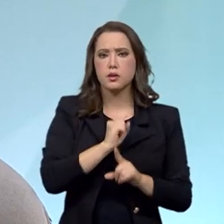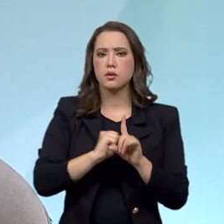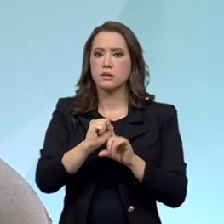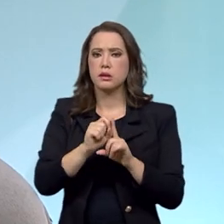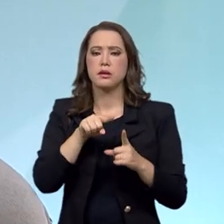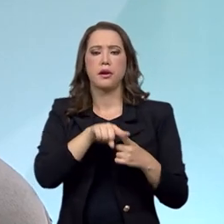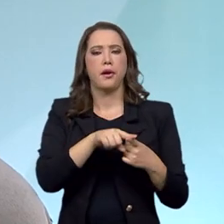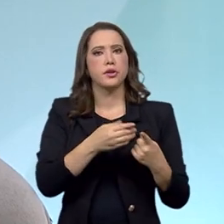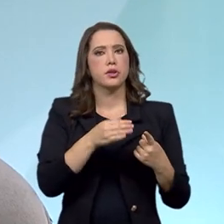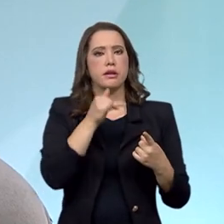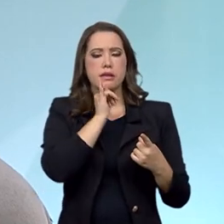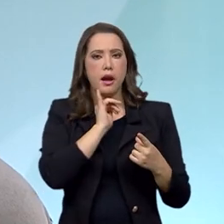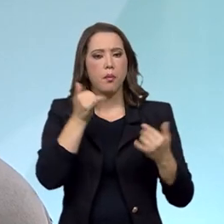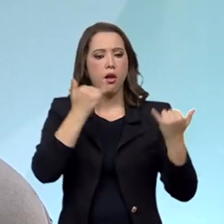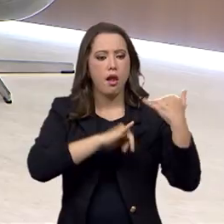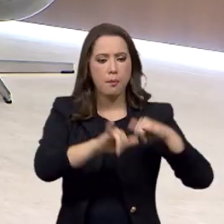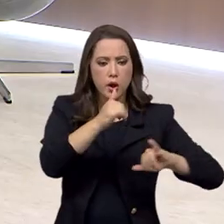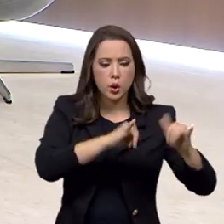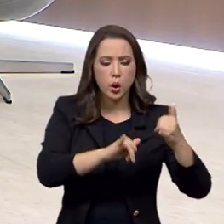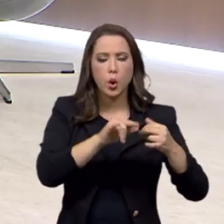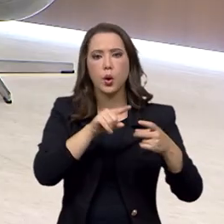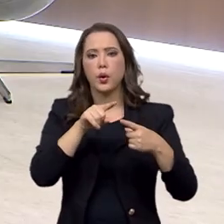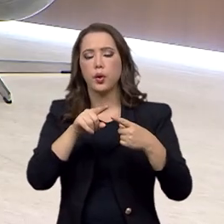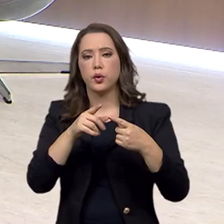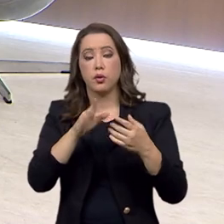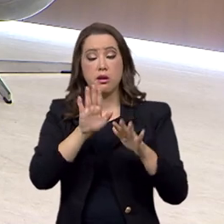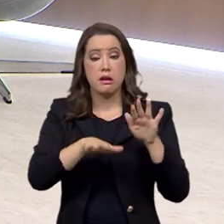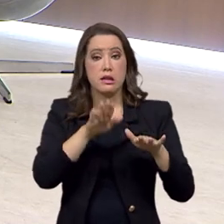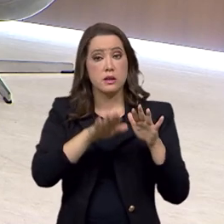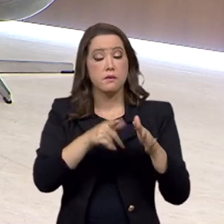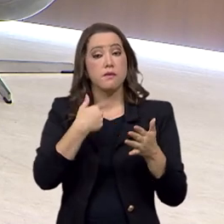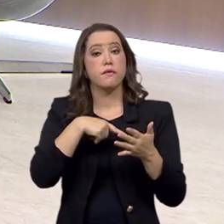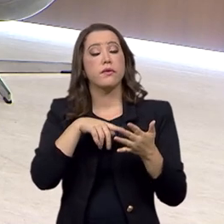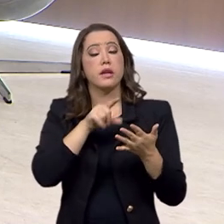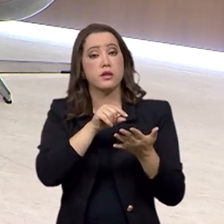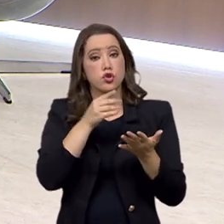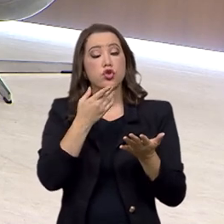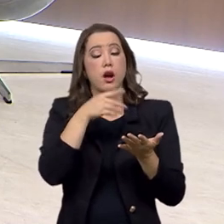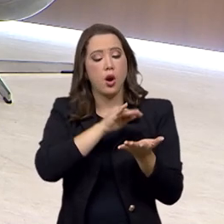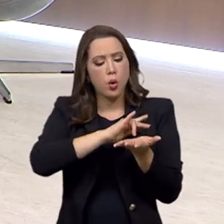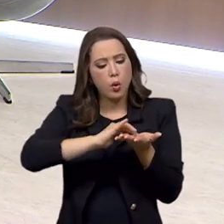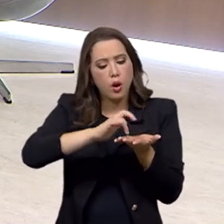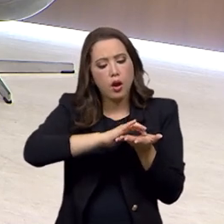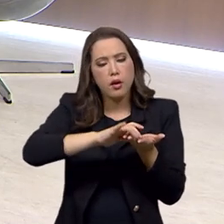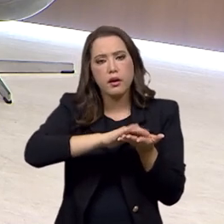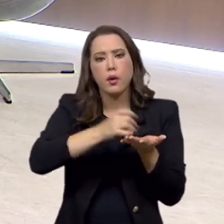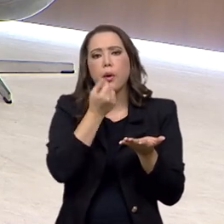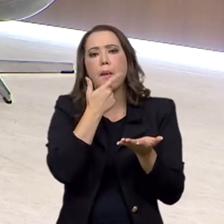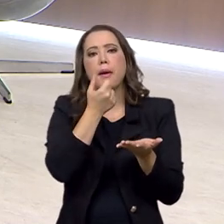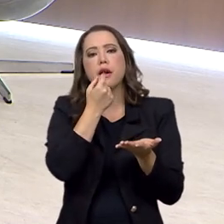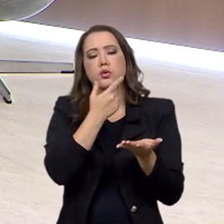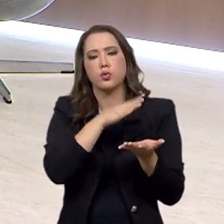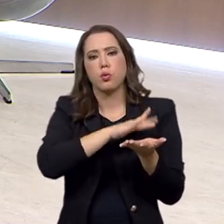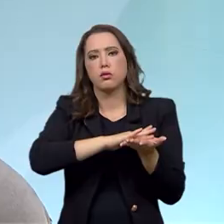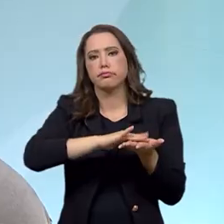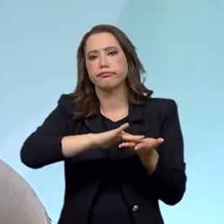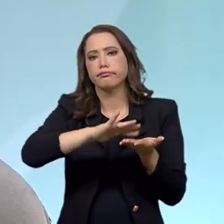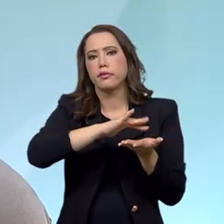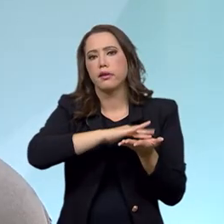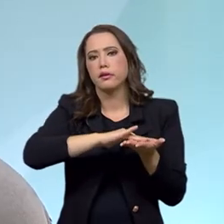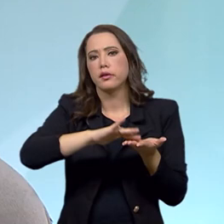Lembra os laboratórios, por exemplo, nas caixas de remédio, muitas vezes já tem a identificação do medicamento em braile.